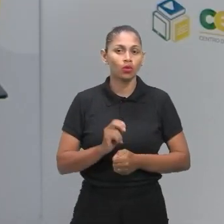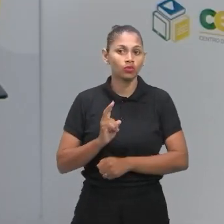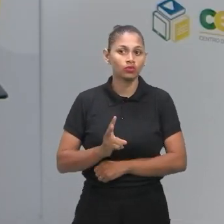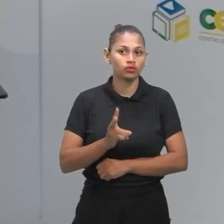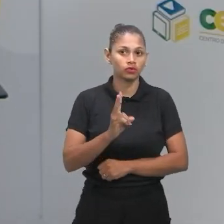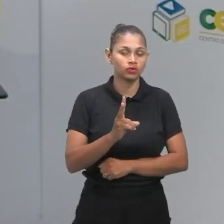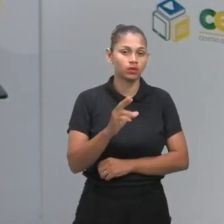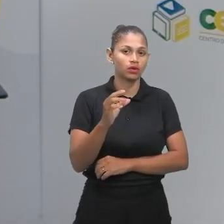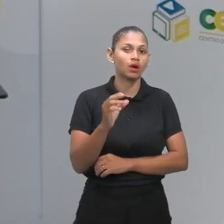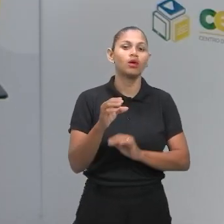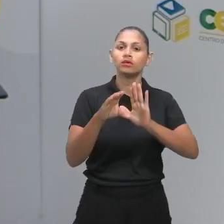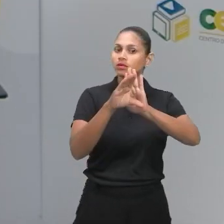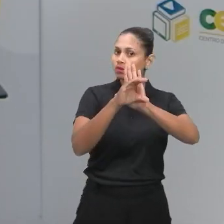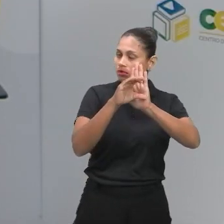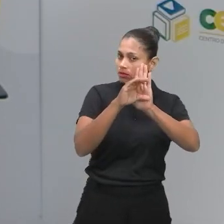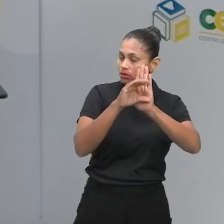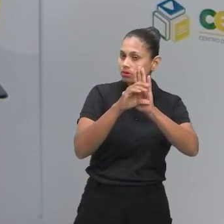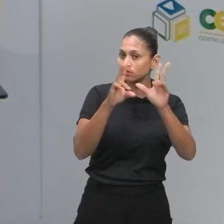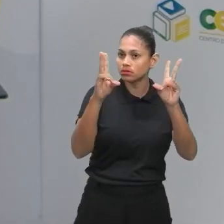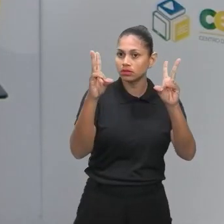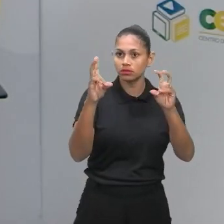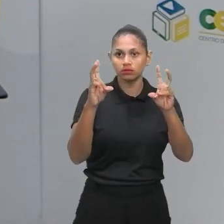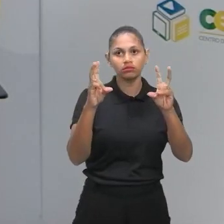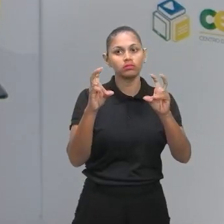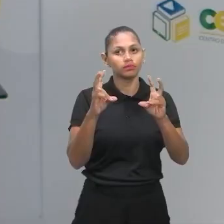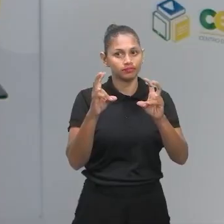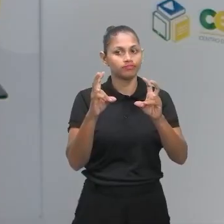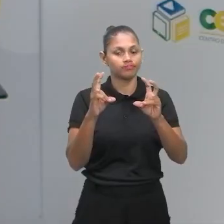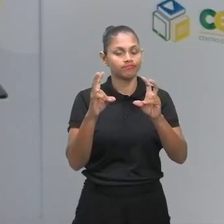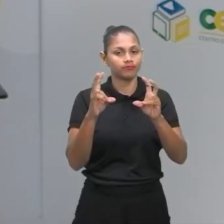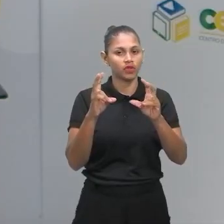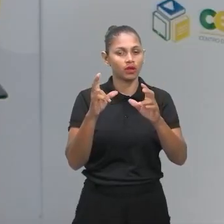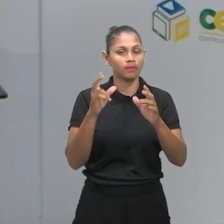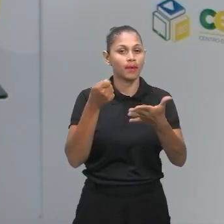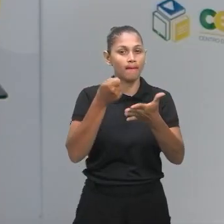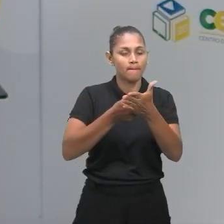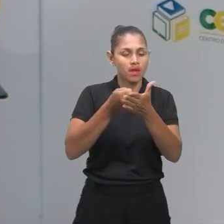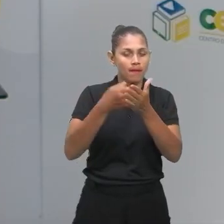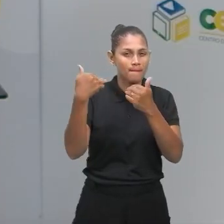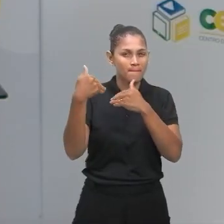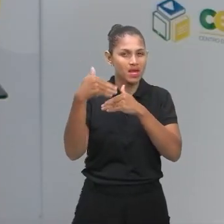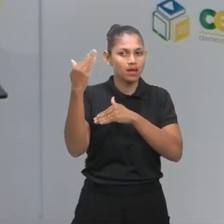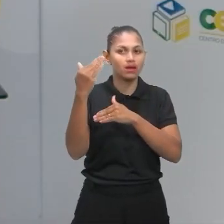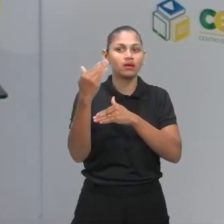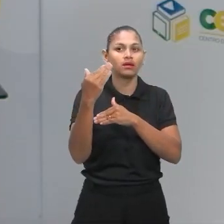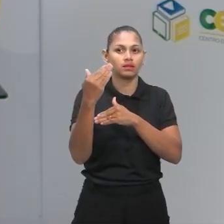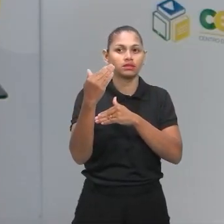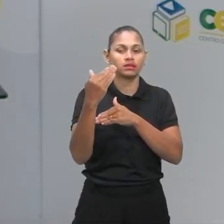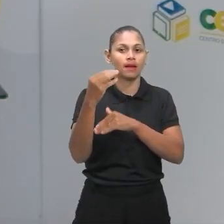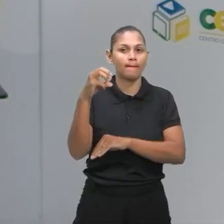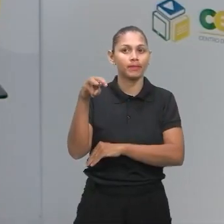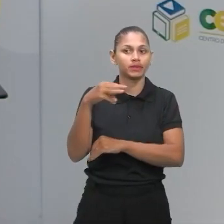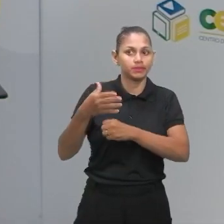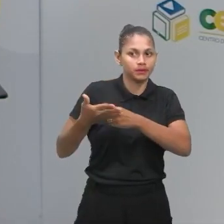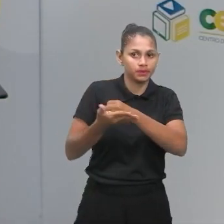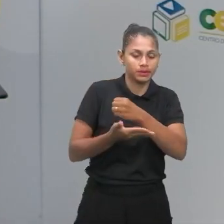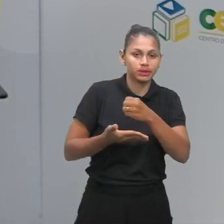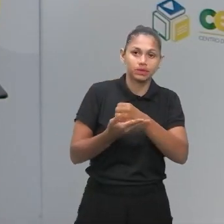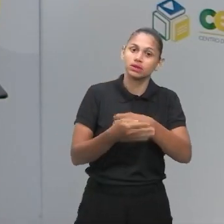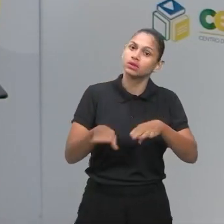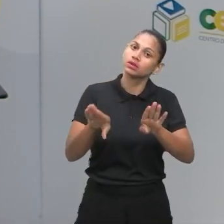começar falando sobre os dois que são mais cobrados, que é matemática básica e estatística.